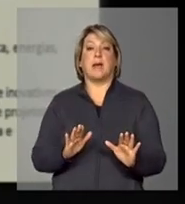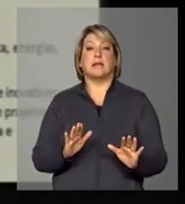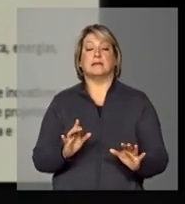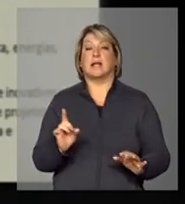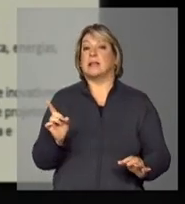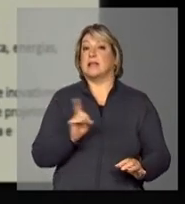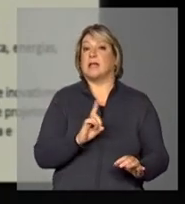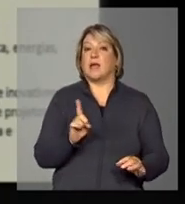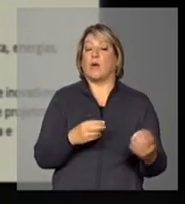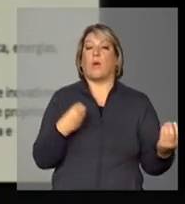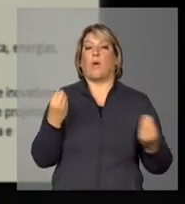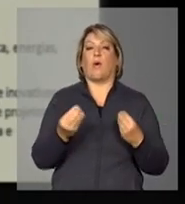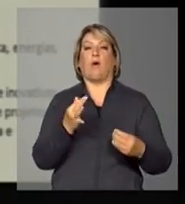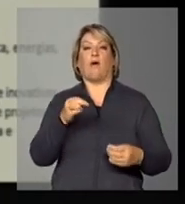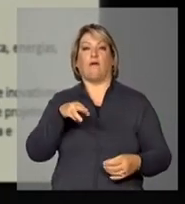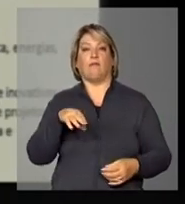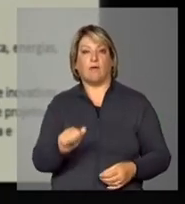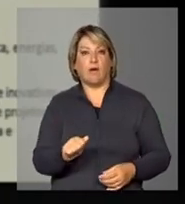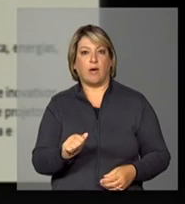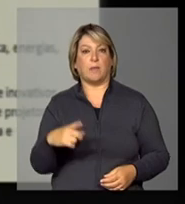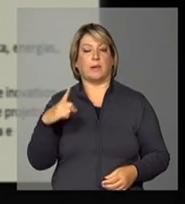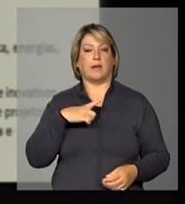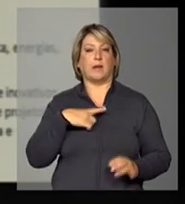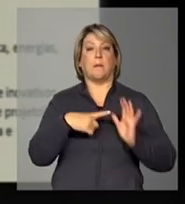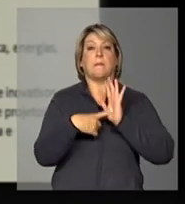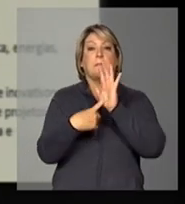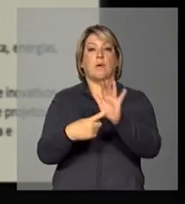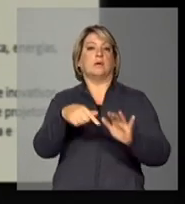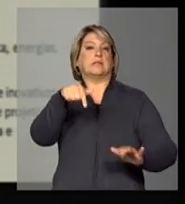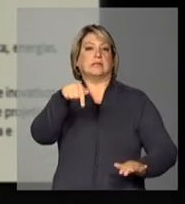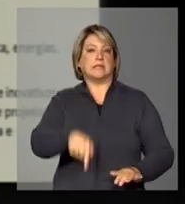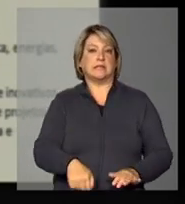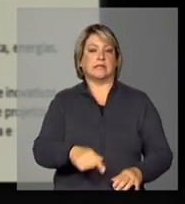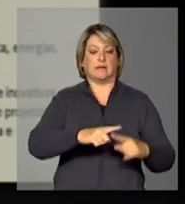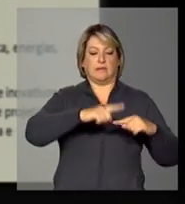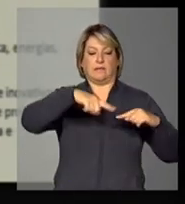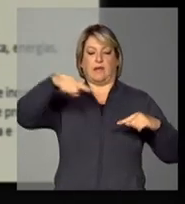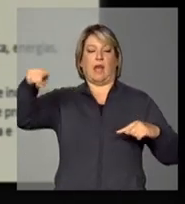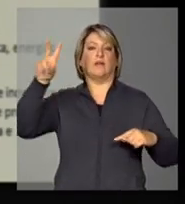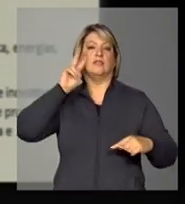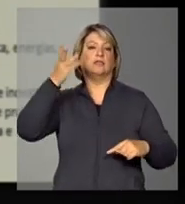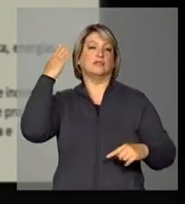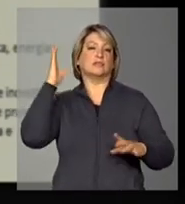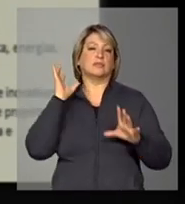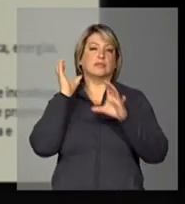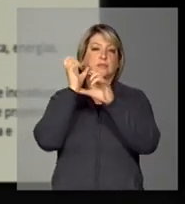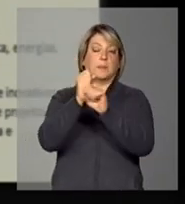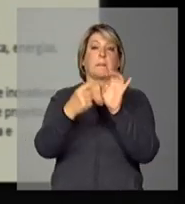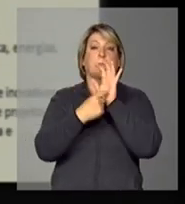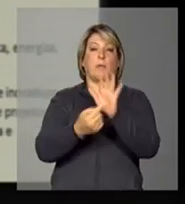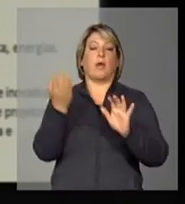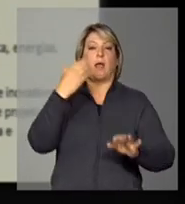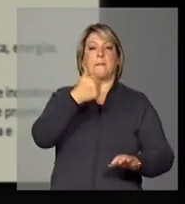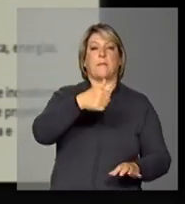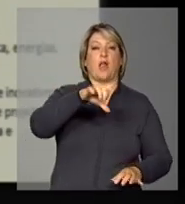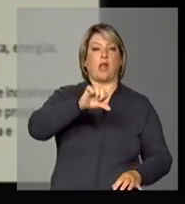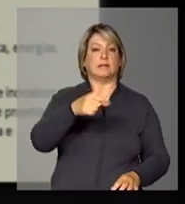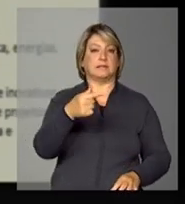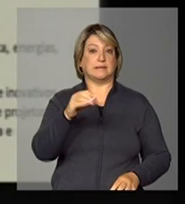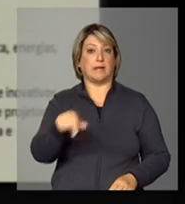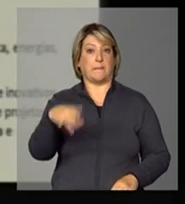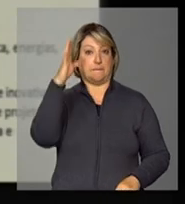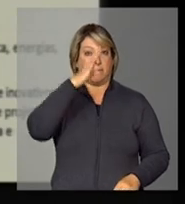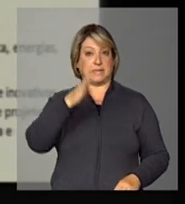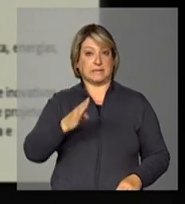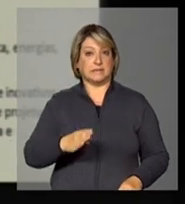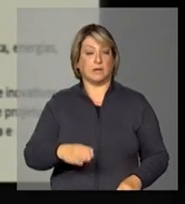apresentada aqui naquele gráfico histórico, que mostra que nos anos 70 o Brasil cresceu